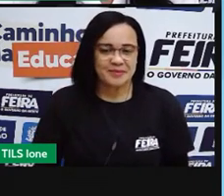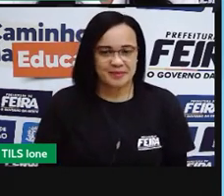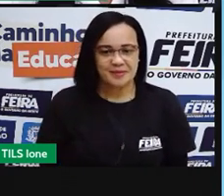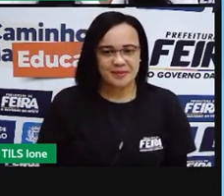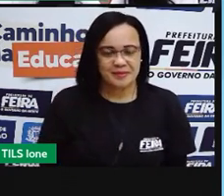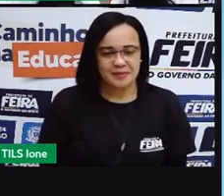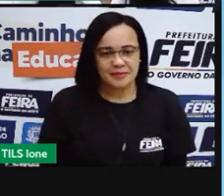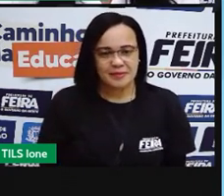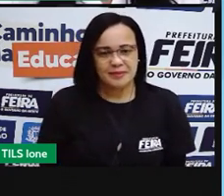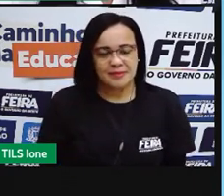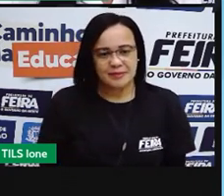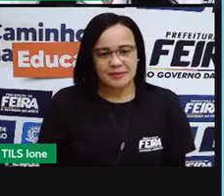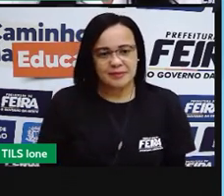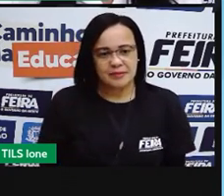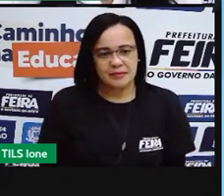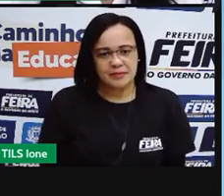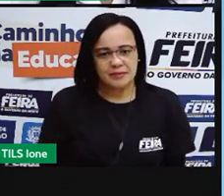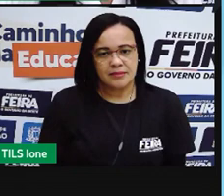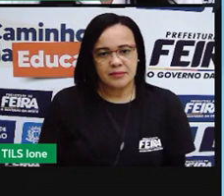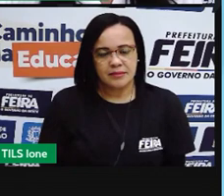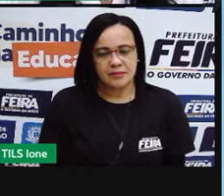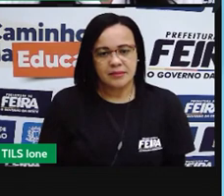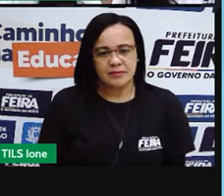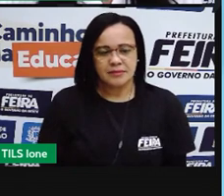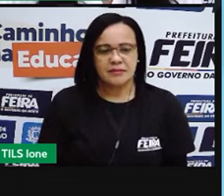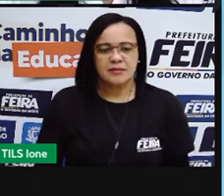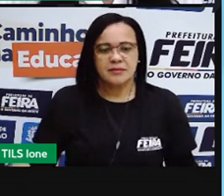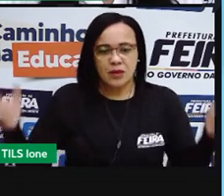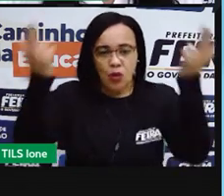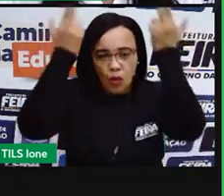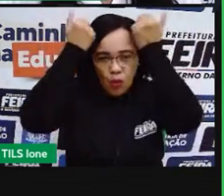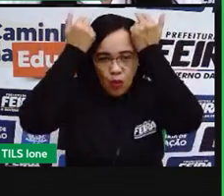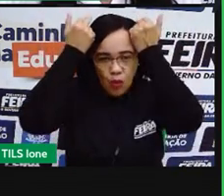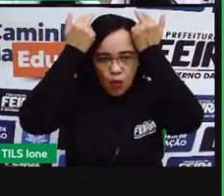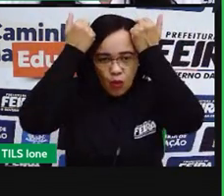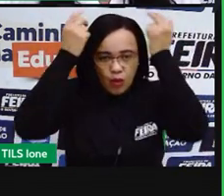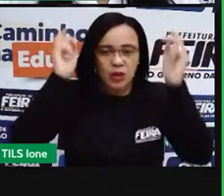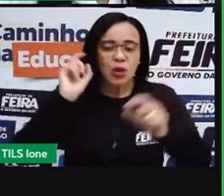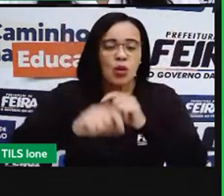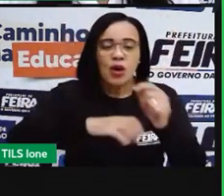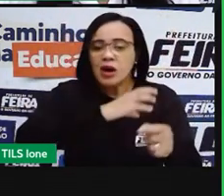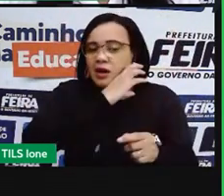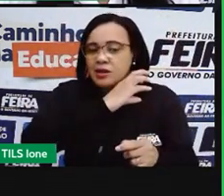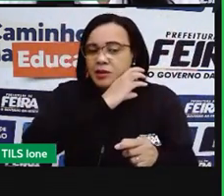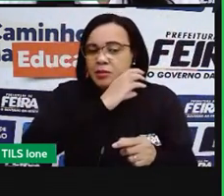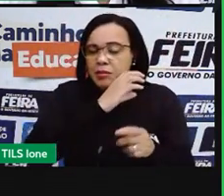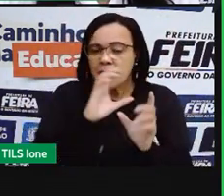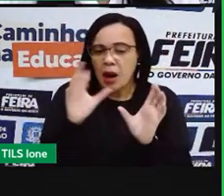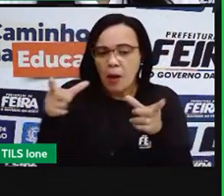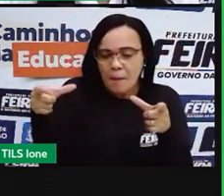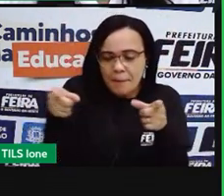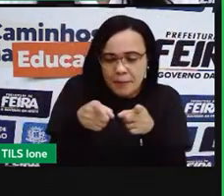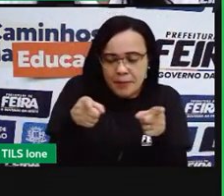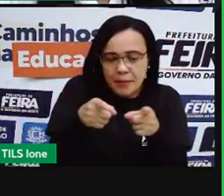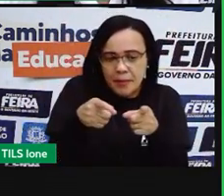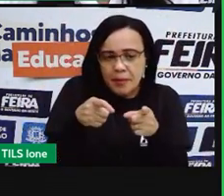aqui o coelho. O coelho é um animal pequeno ou é um animal grande?